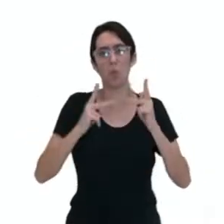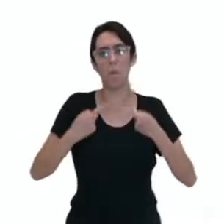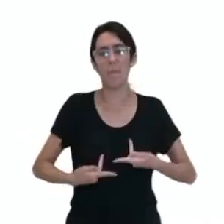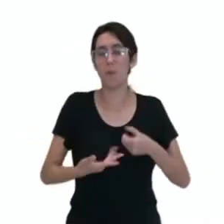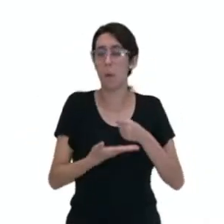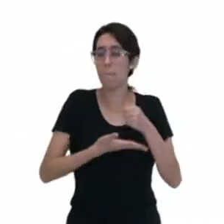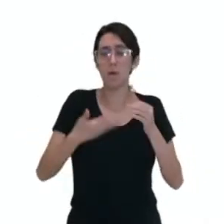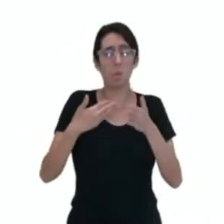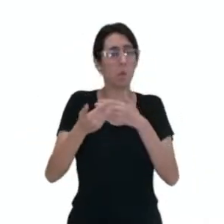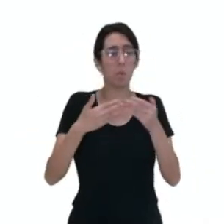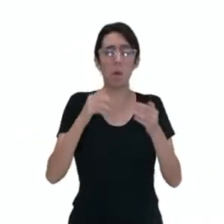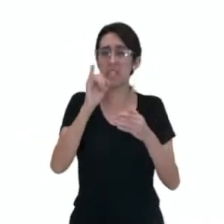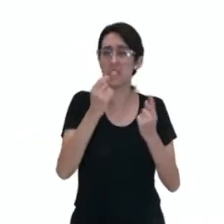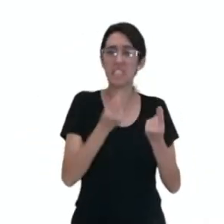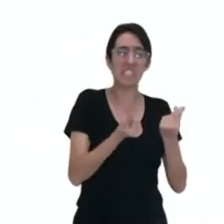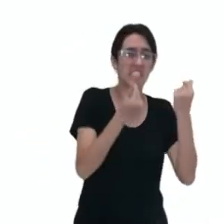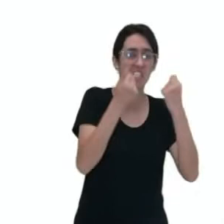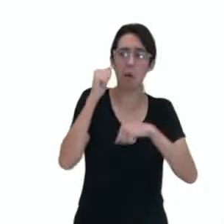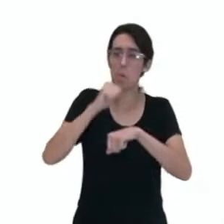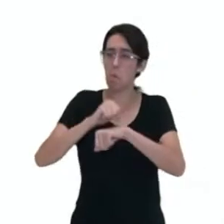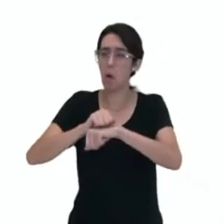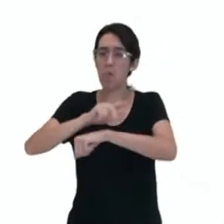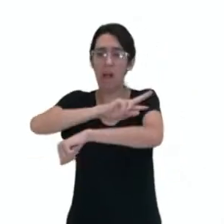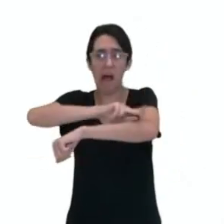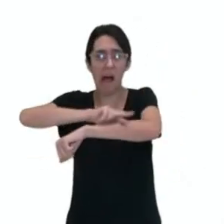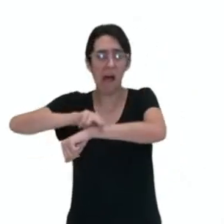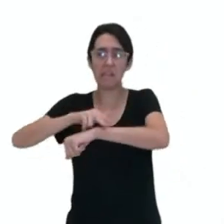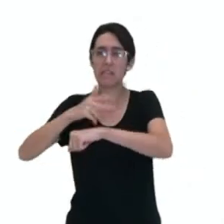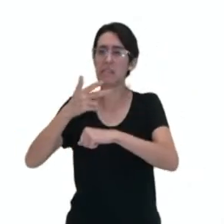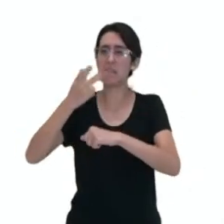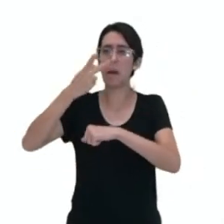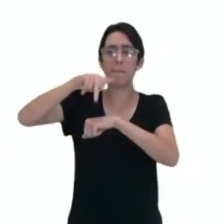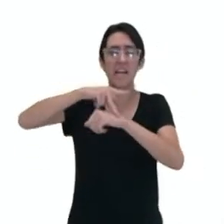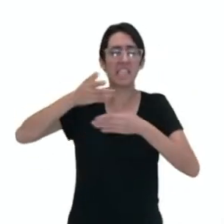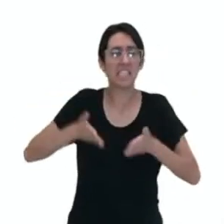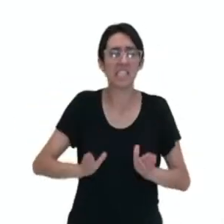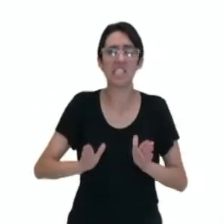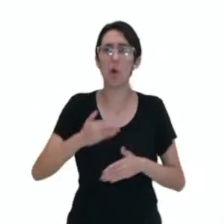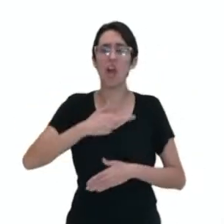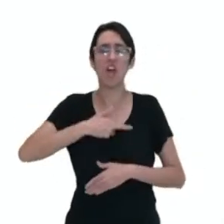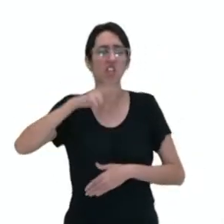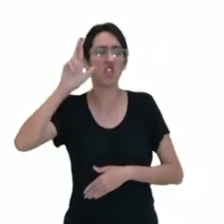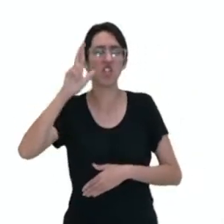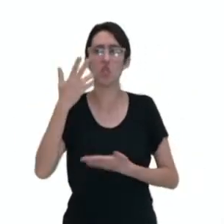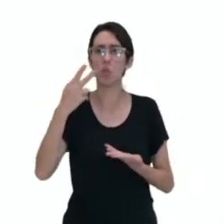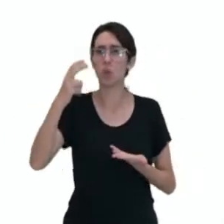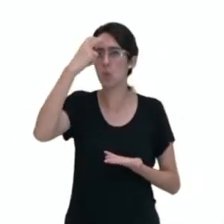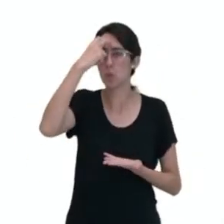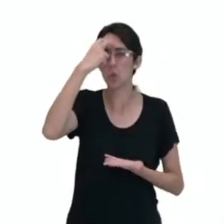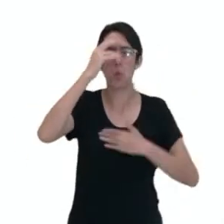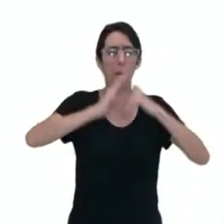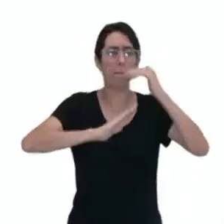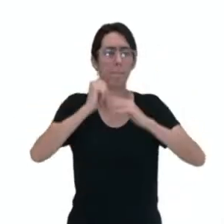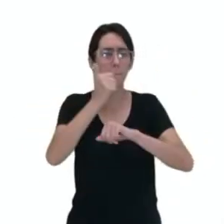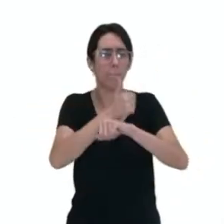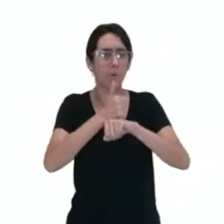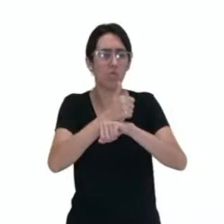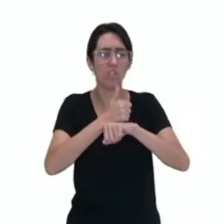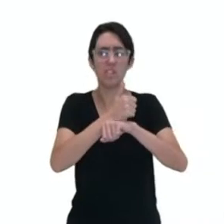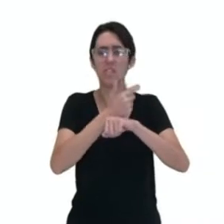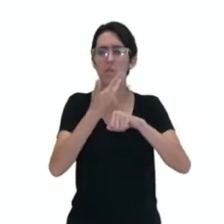a classe social, a raça, a nacionalidade, a religião, a cultura, a profissão,